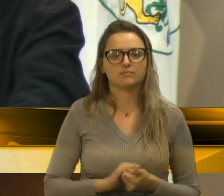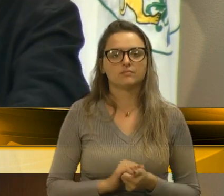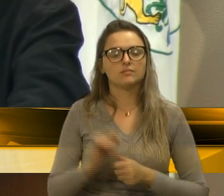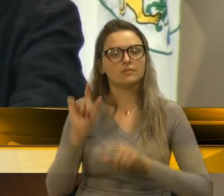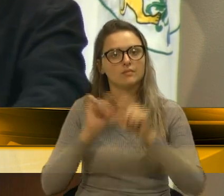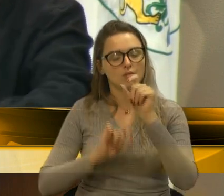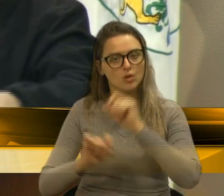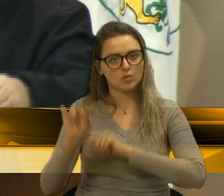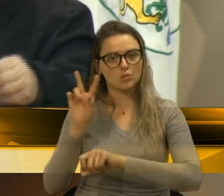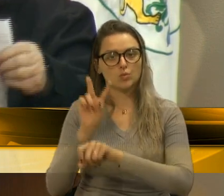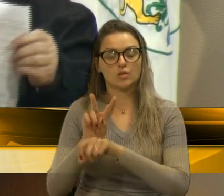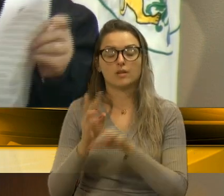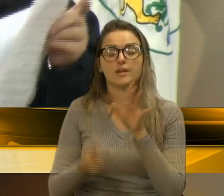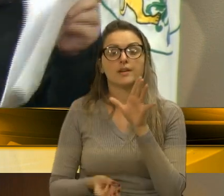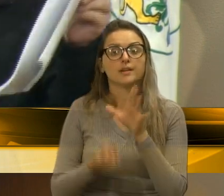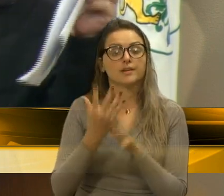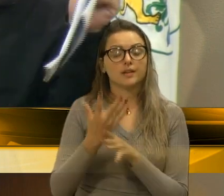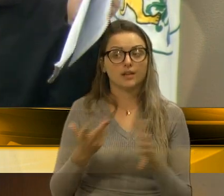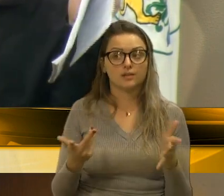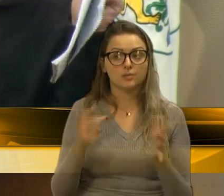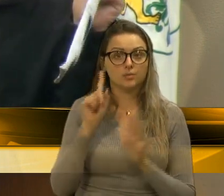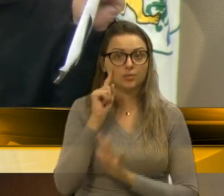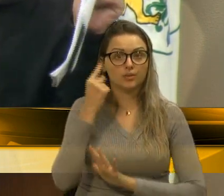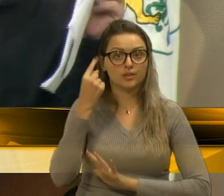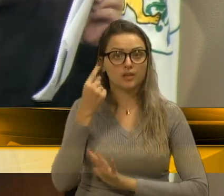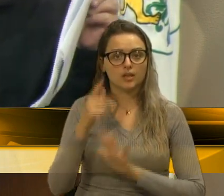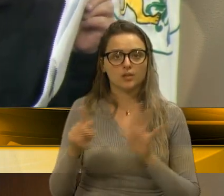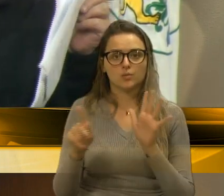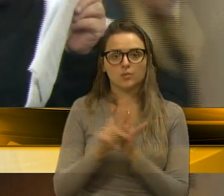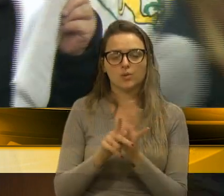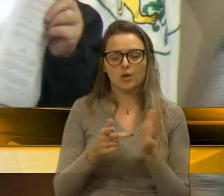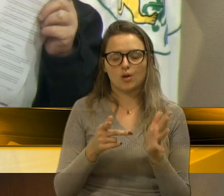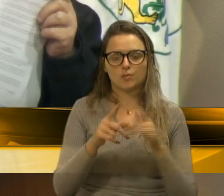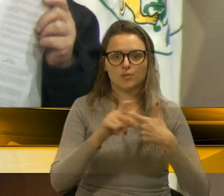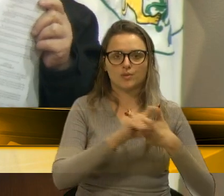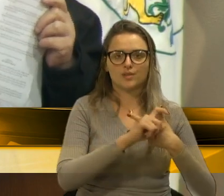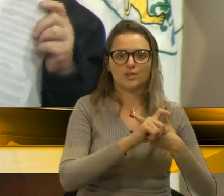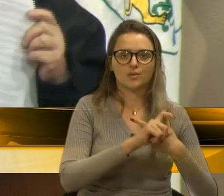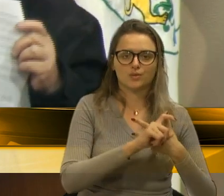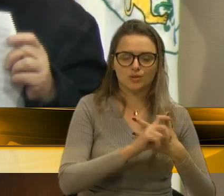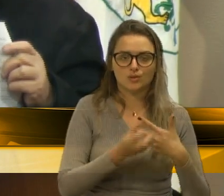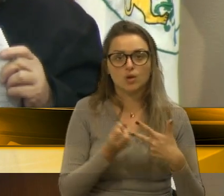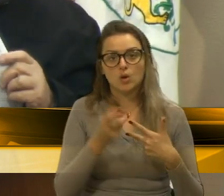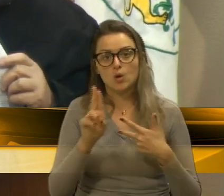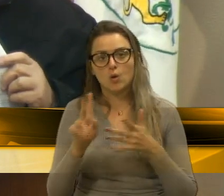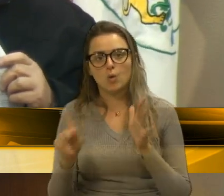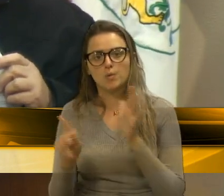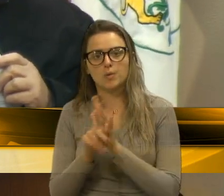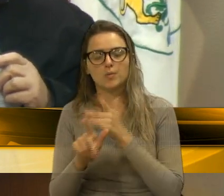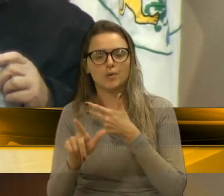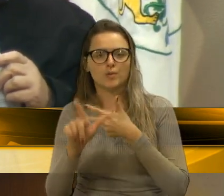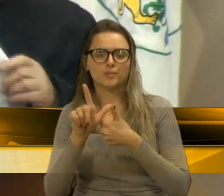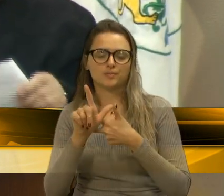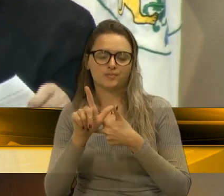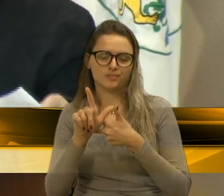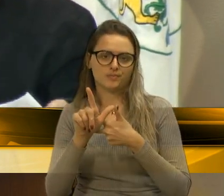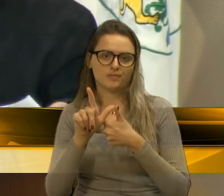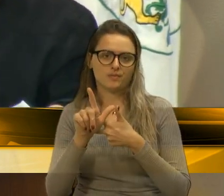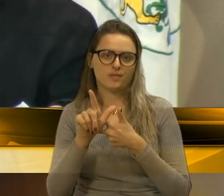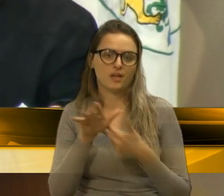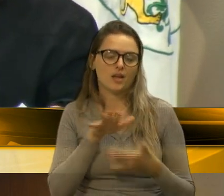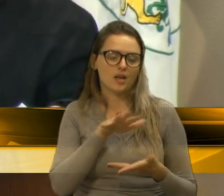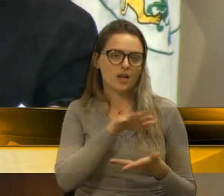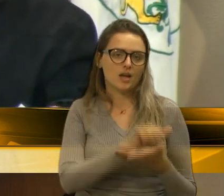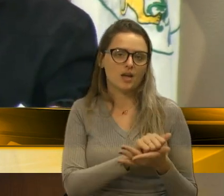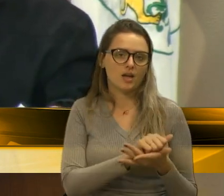conservação criadas por iniciativa do próprio Poder Executivo ou por iniciativa desta casa. A Reserva